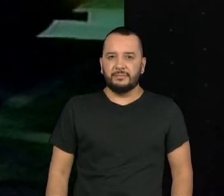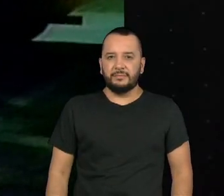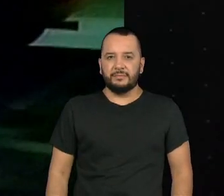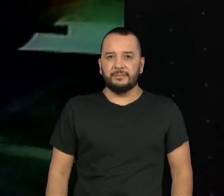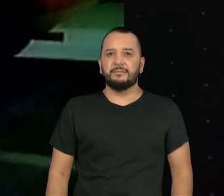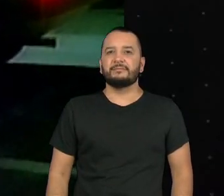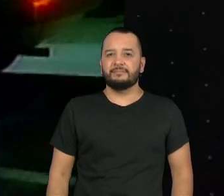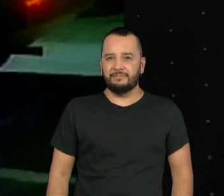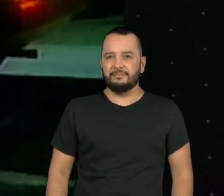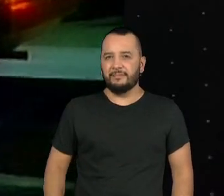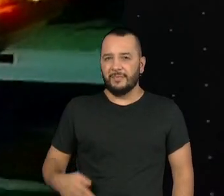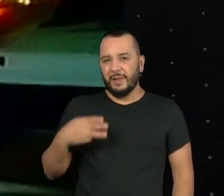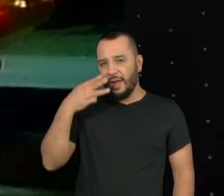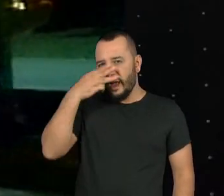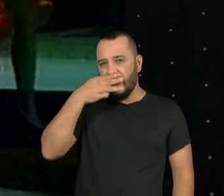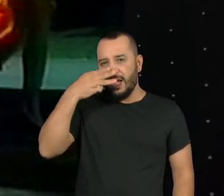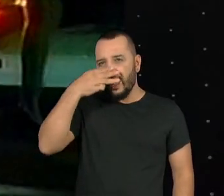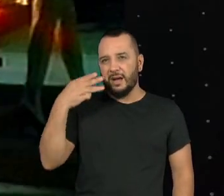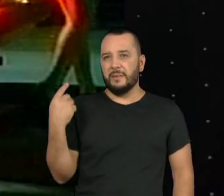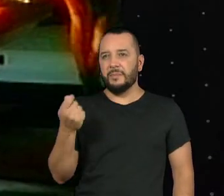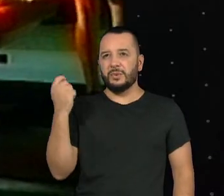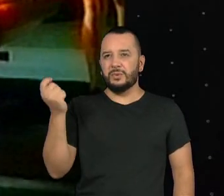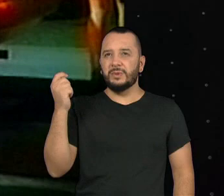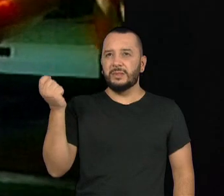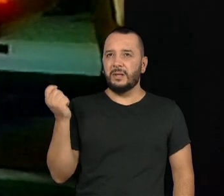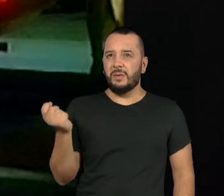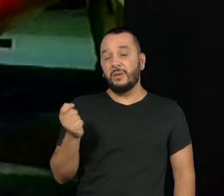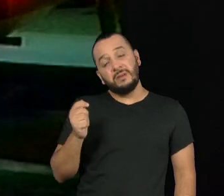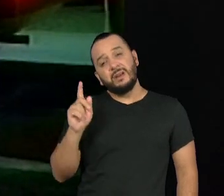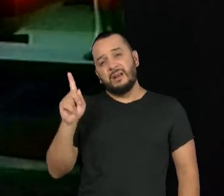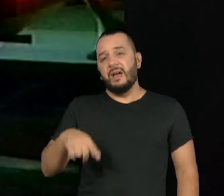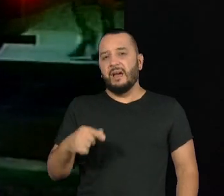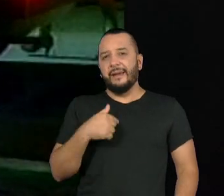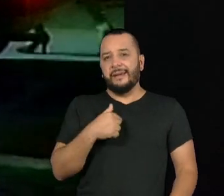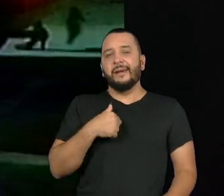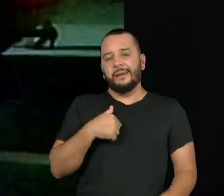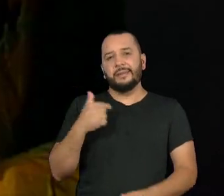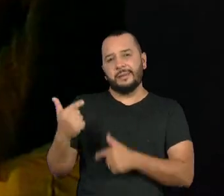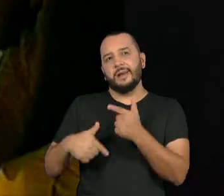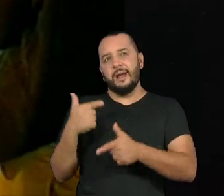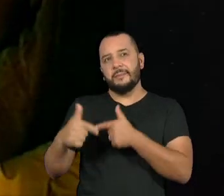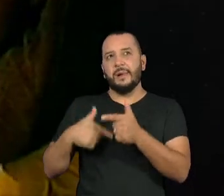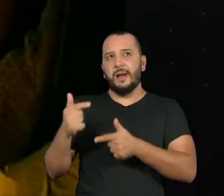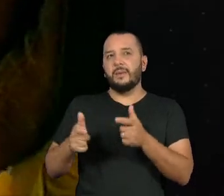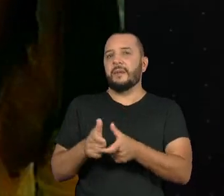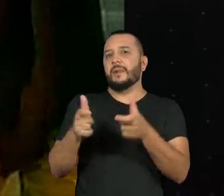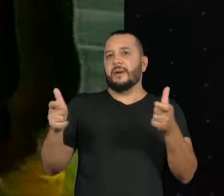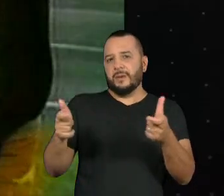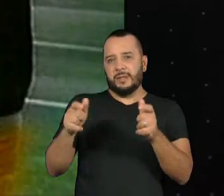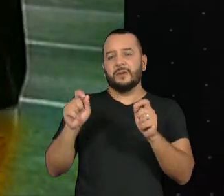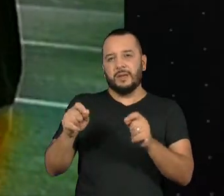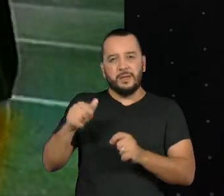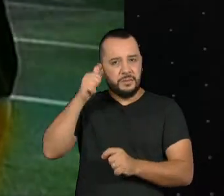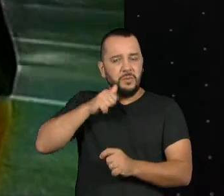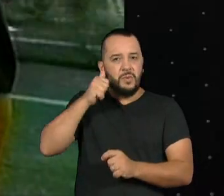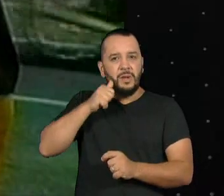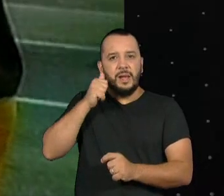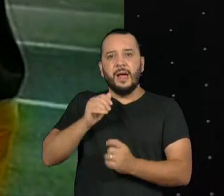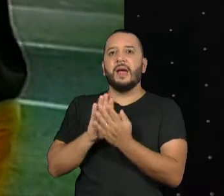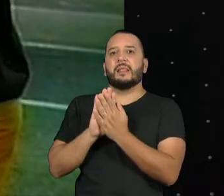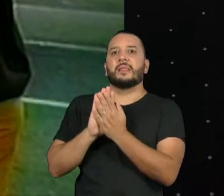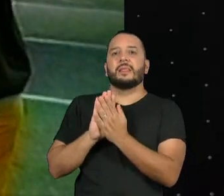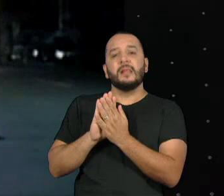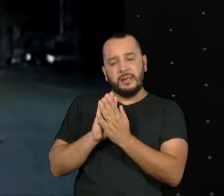A prostituição é a maior atividade exercida por mulheres trans e travestis